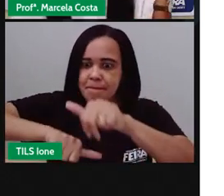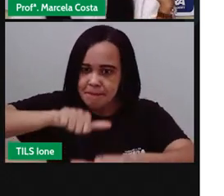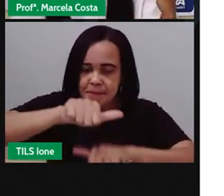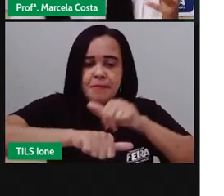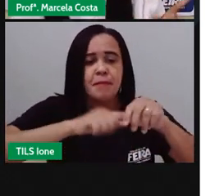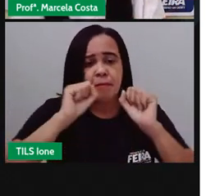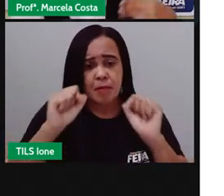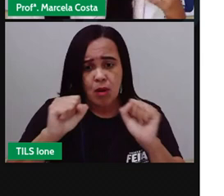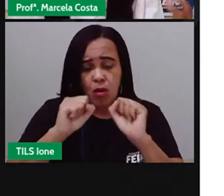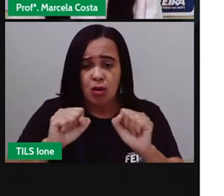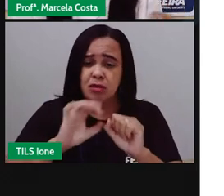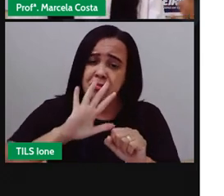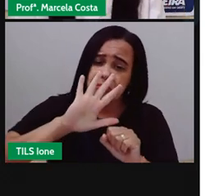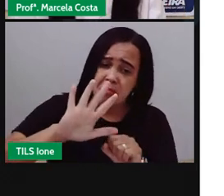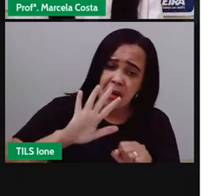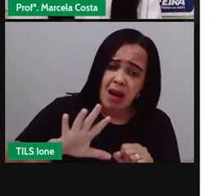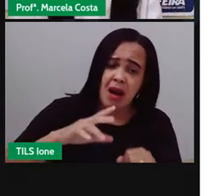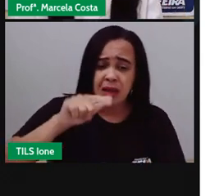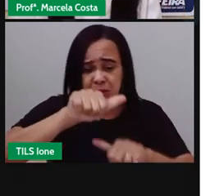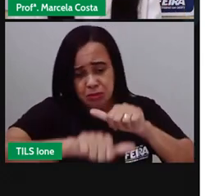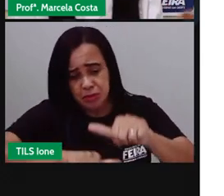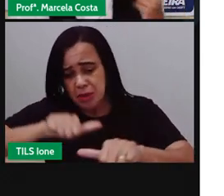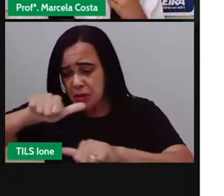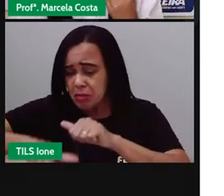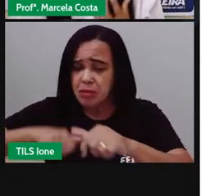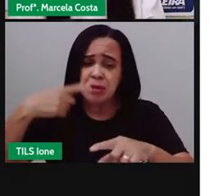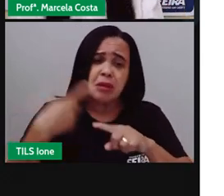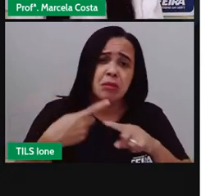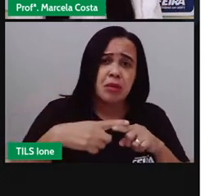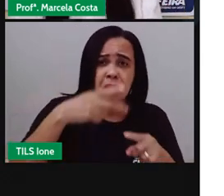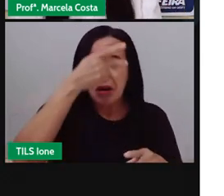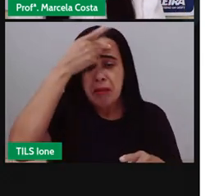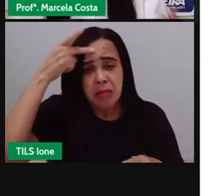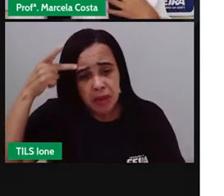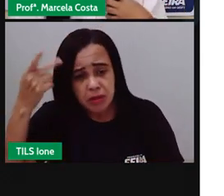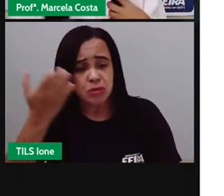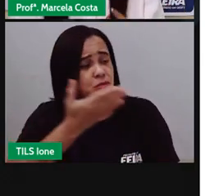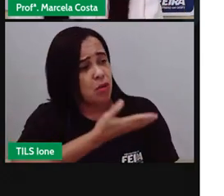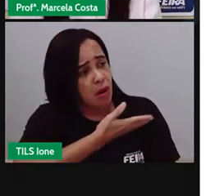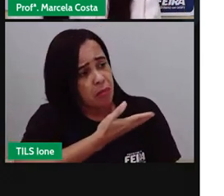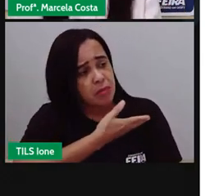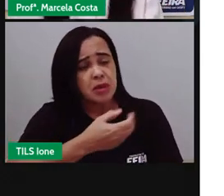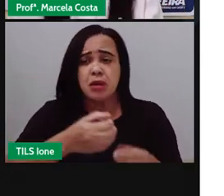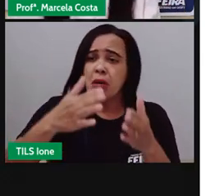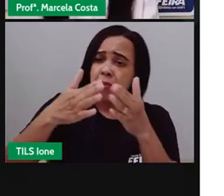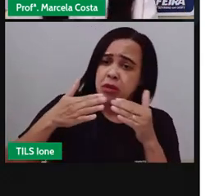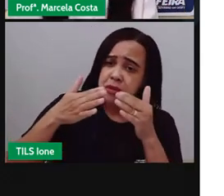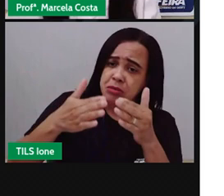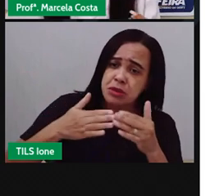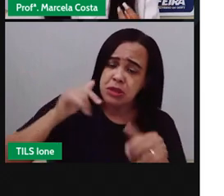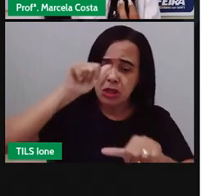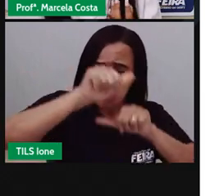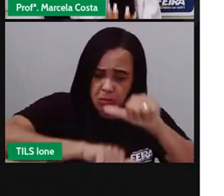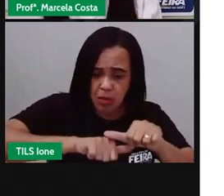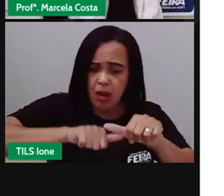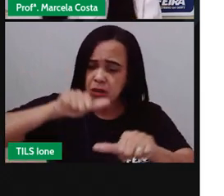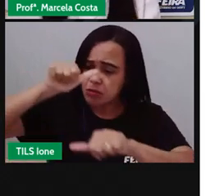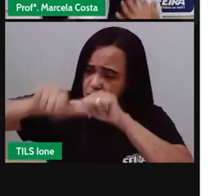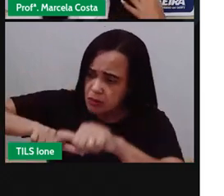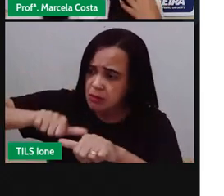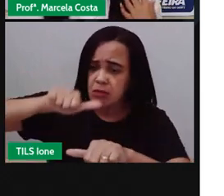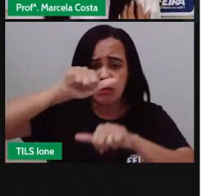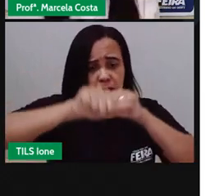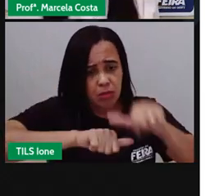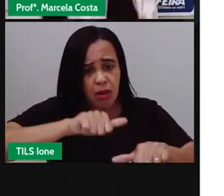história, ele ia mudando de cor para agradar os outros. A cada amigo que aparecia, ele mudava, se transformava para a